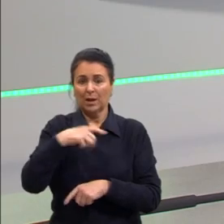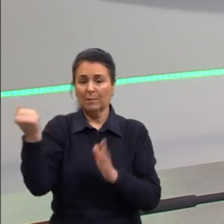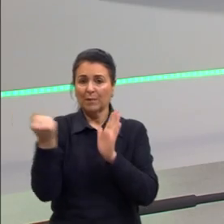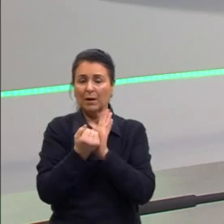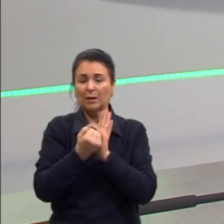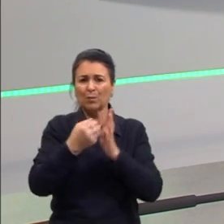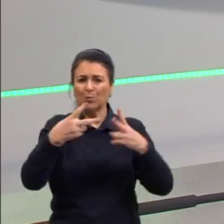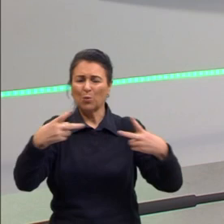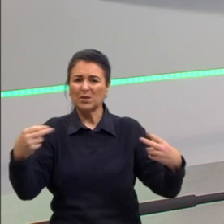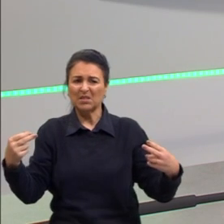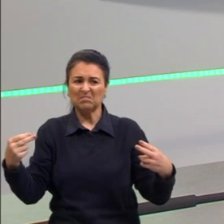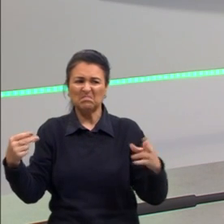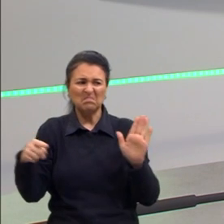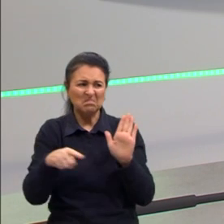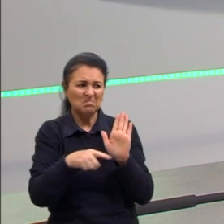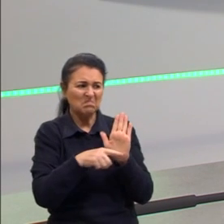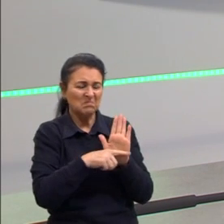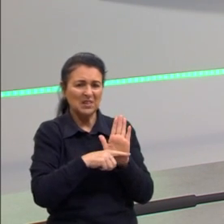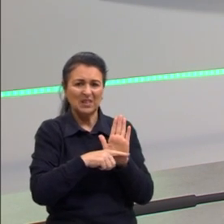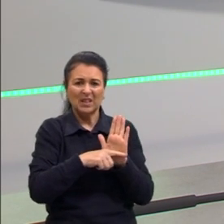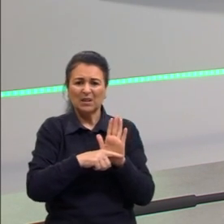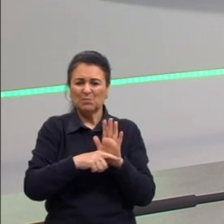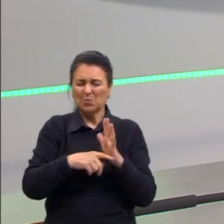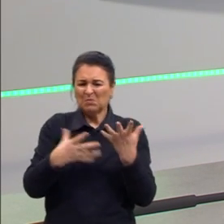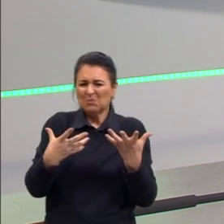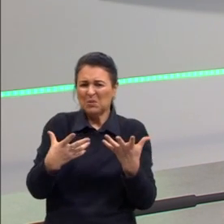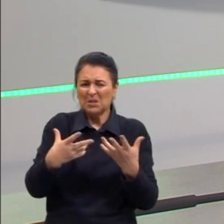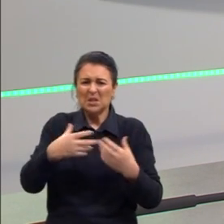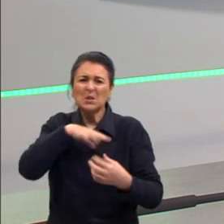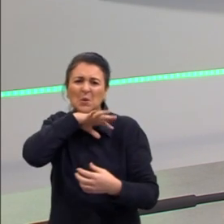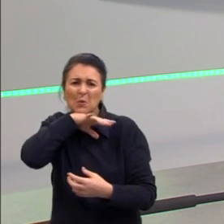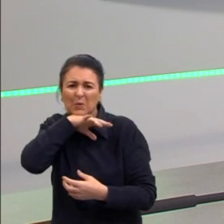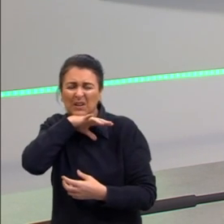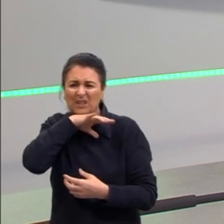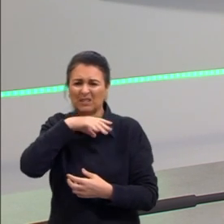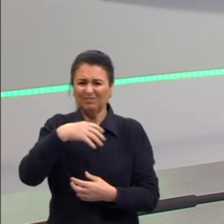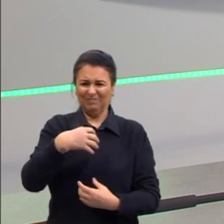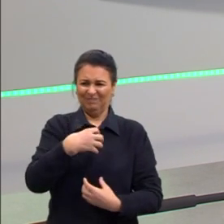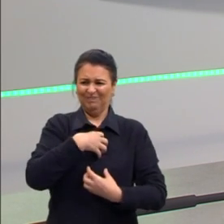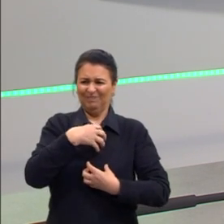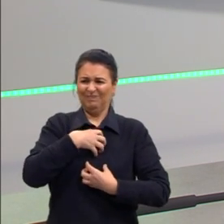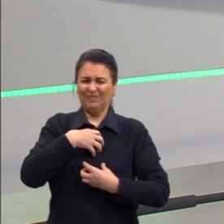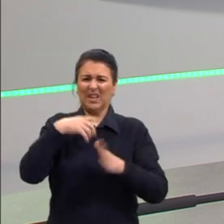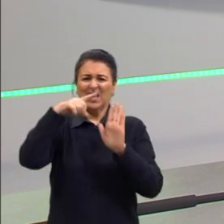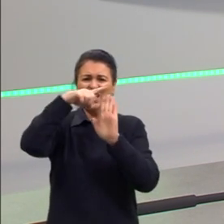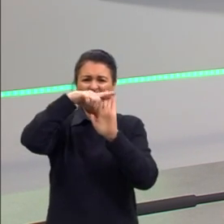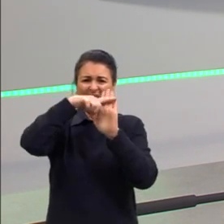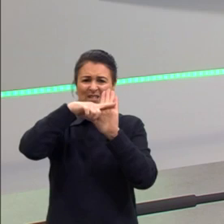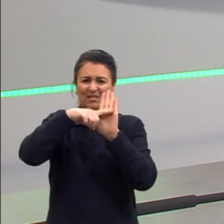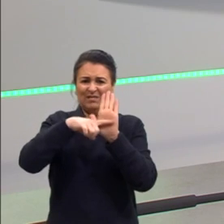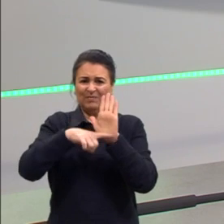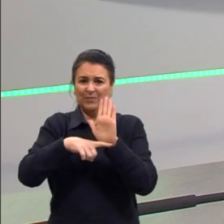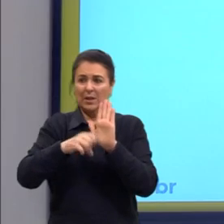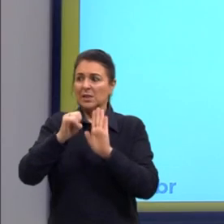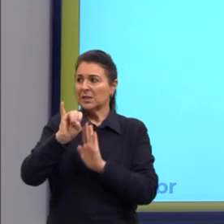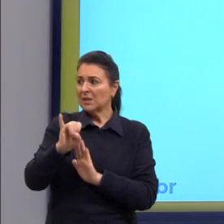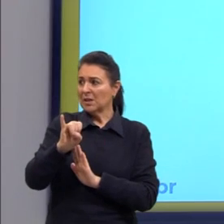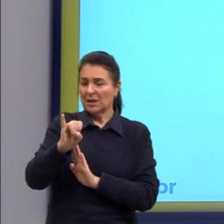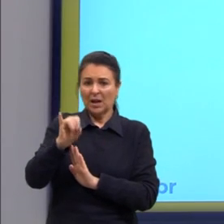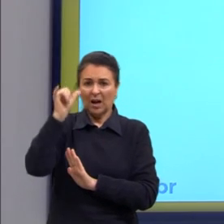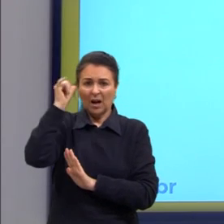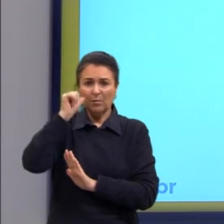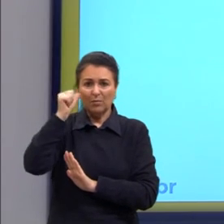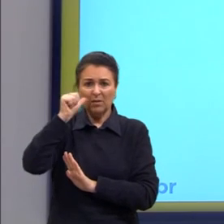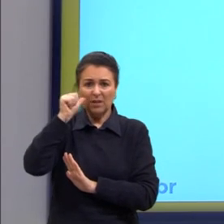negativos, por pessimismo. Então, sabe aquela coisa assim, os caras eram boêmios, se ela não ficar comigo, eu morro. E